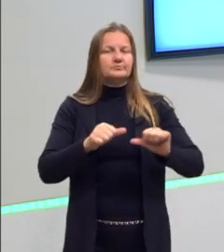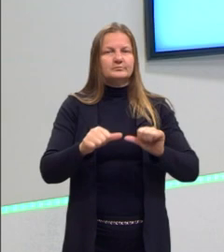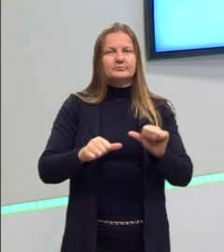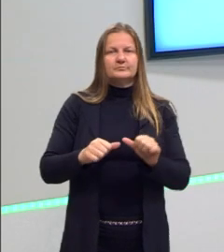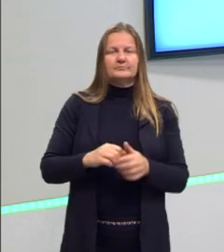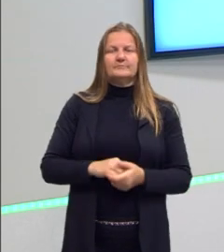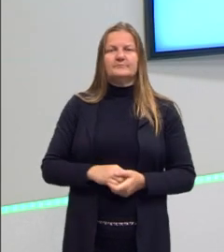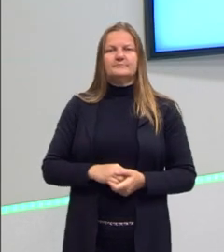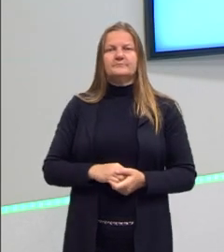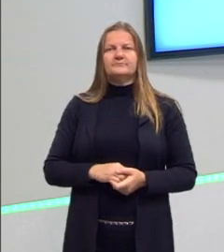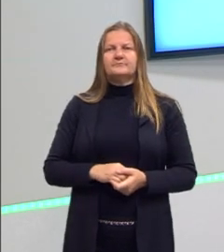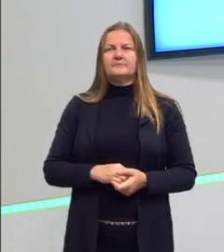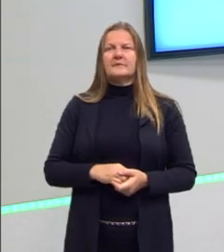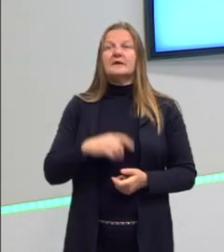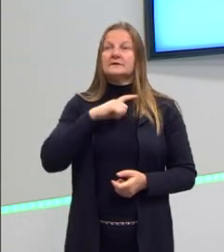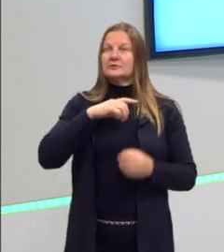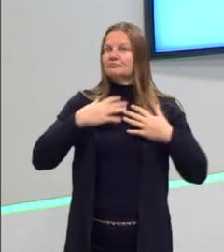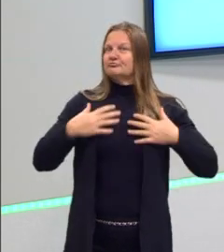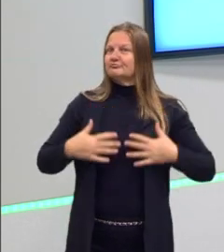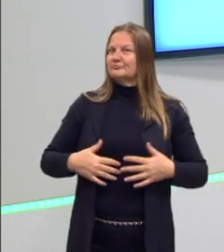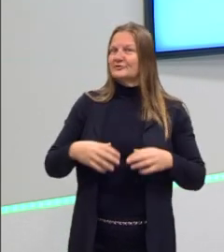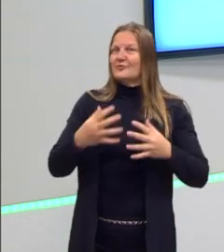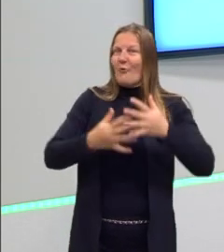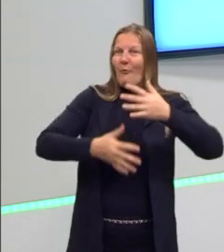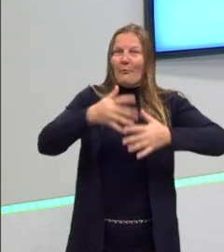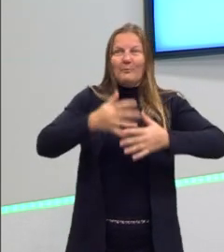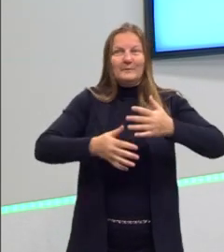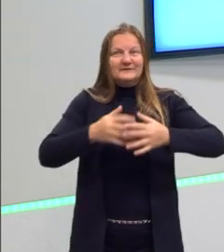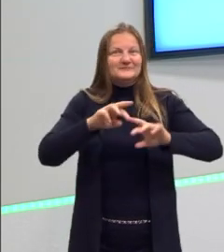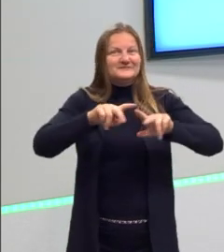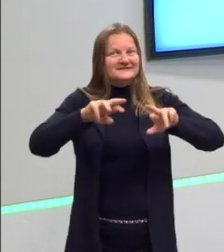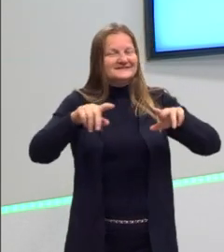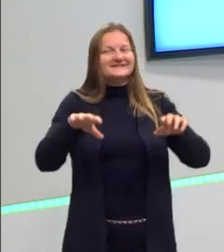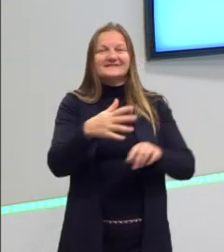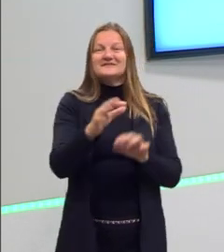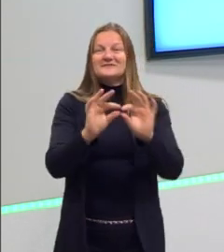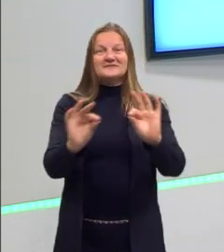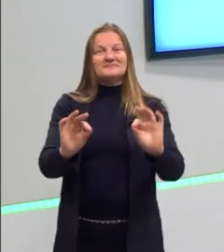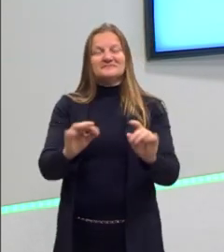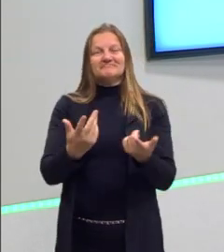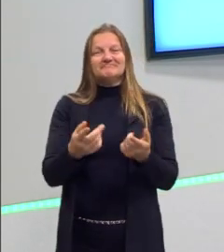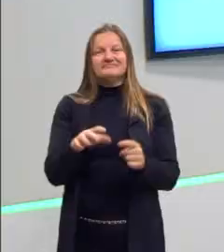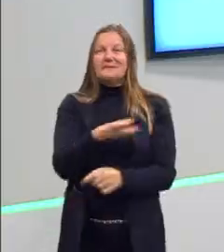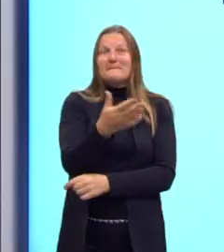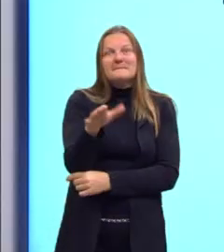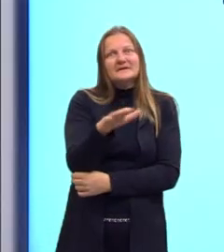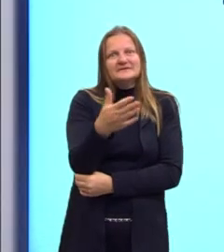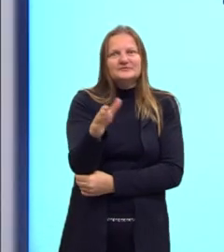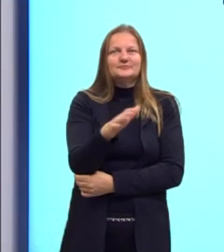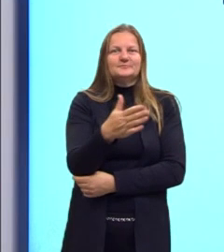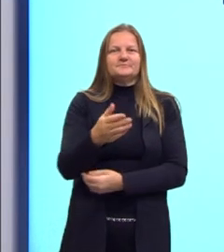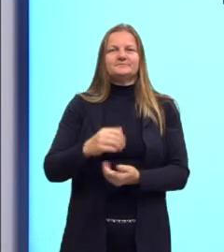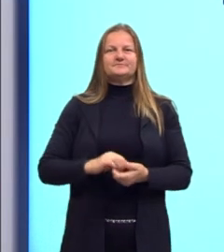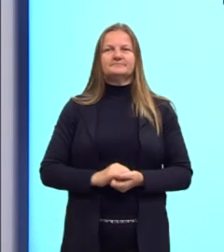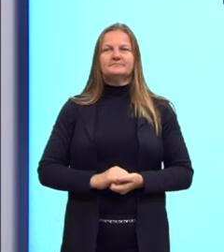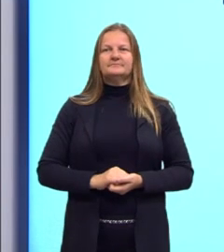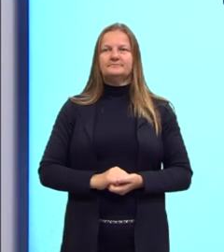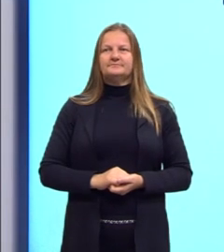vezes, os organismos complexos não dão bem naquele ambiente. E os simples, sim, dão. Aqueles com organismos simplíssimos.